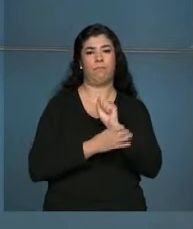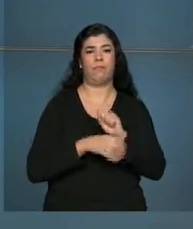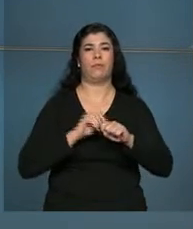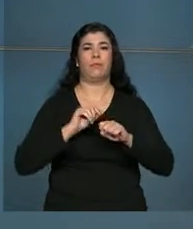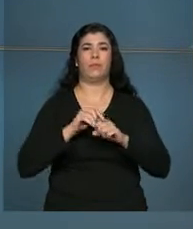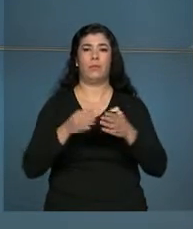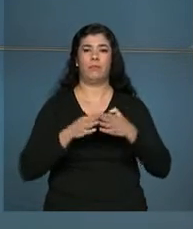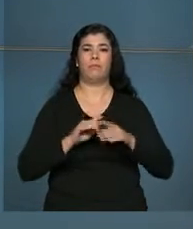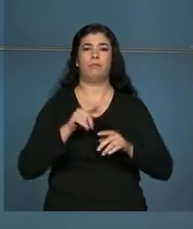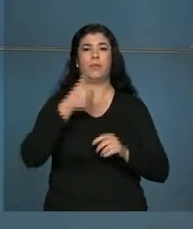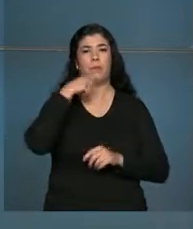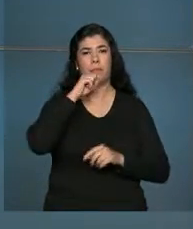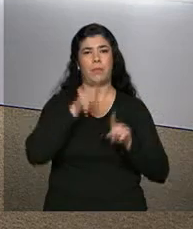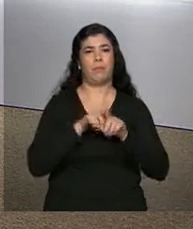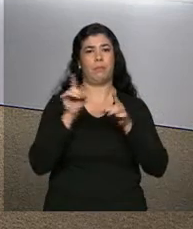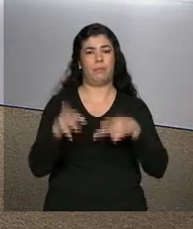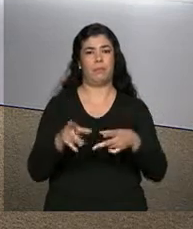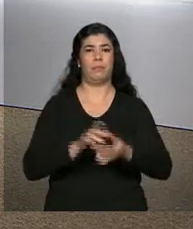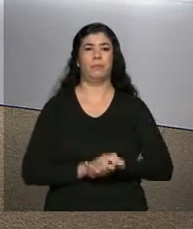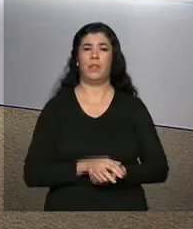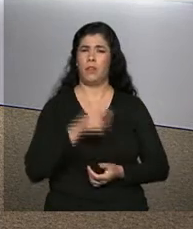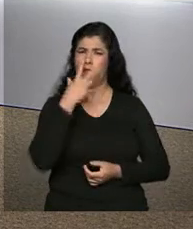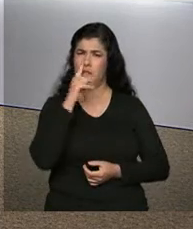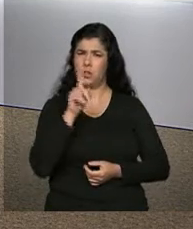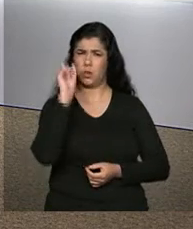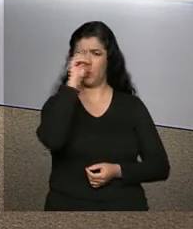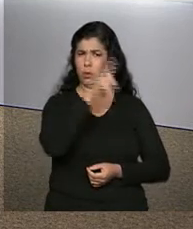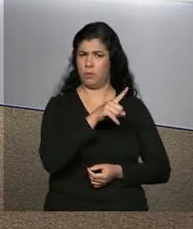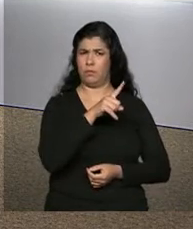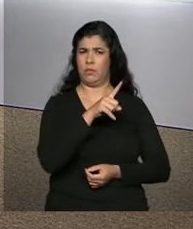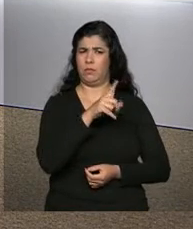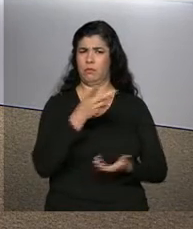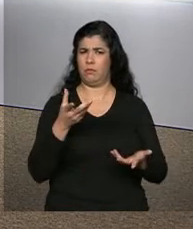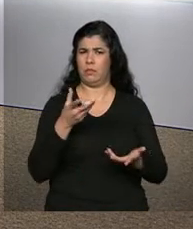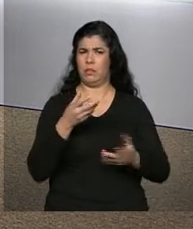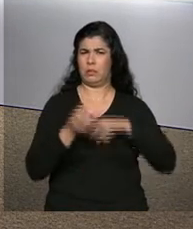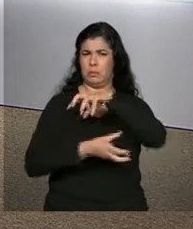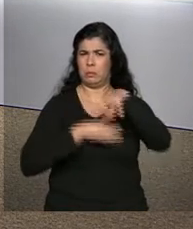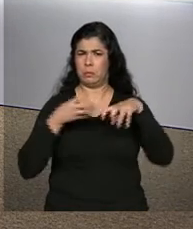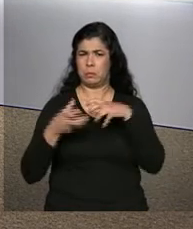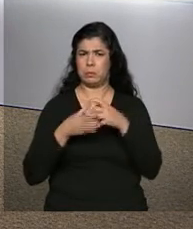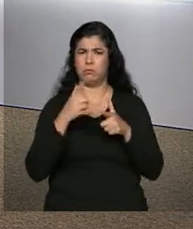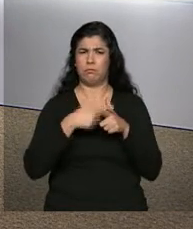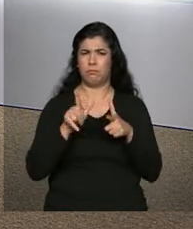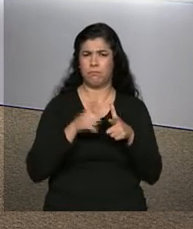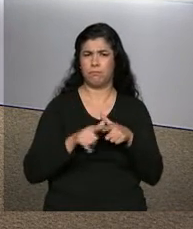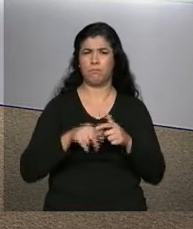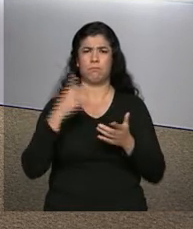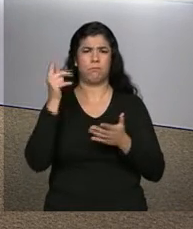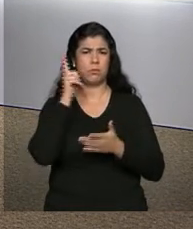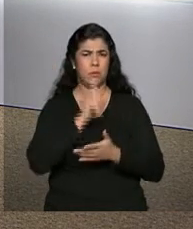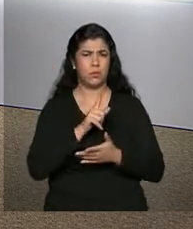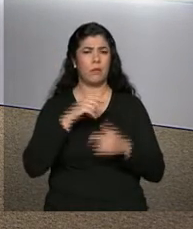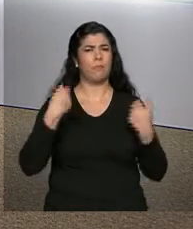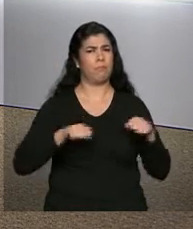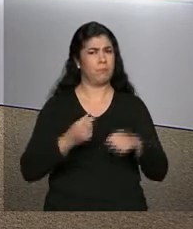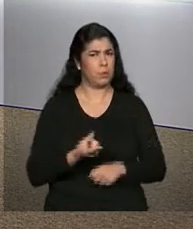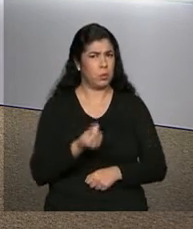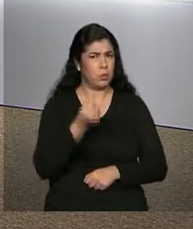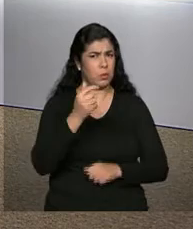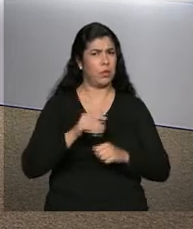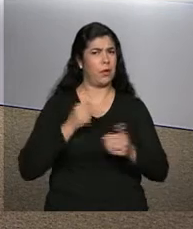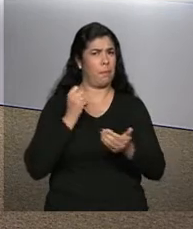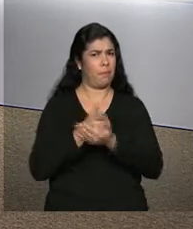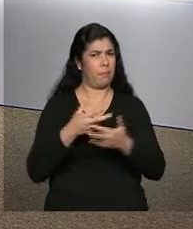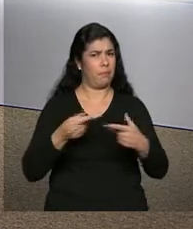maternidade e aposentadoria. E você acha que é difícil? Que a burocracia é grande? Que precisa de muito dinheiro?